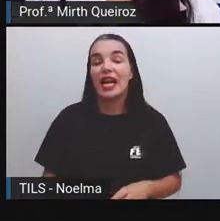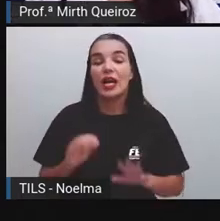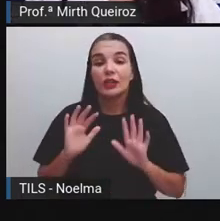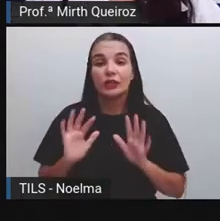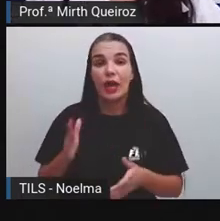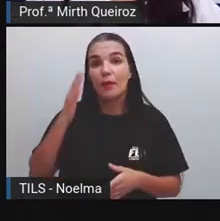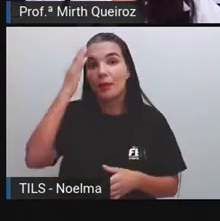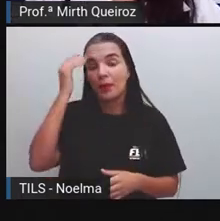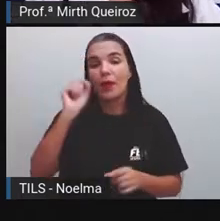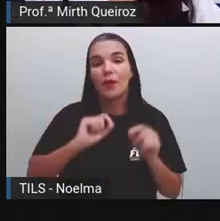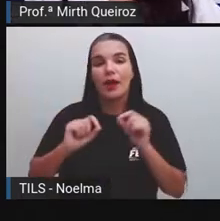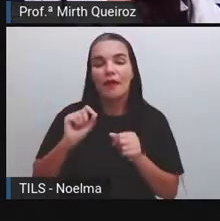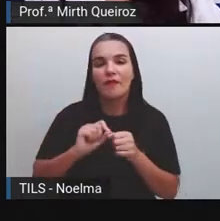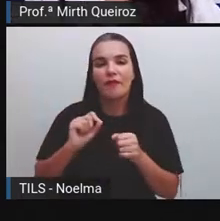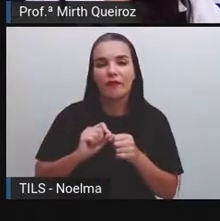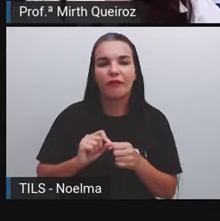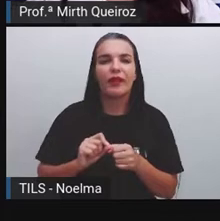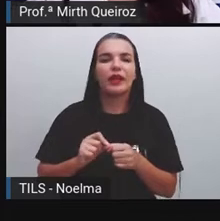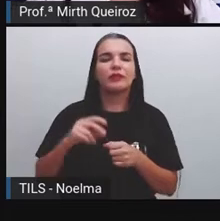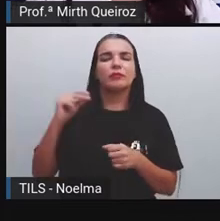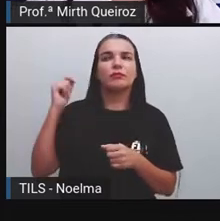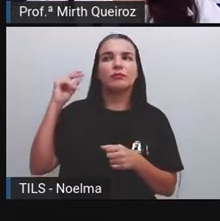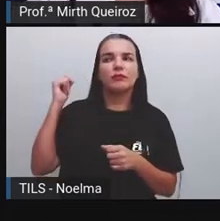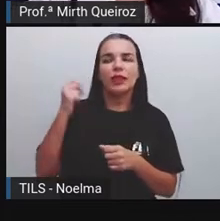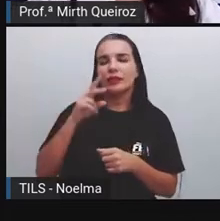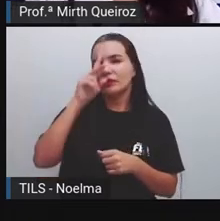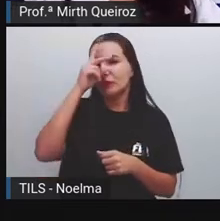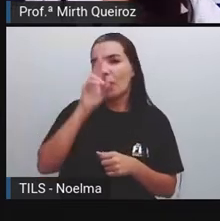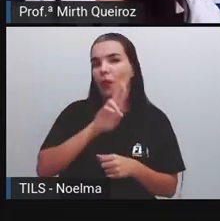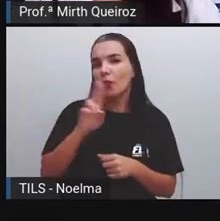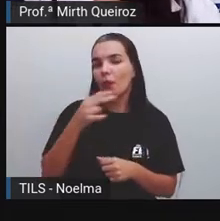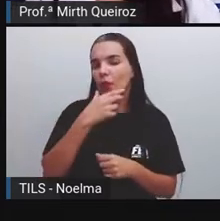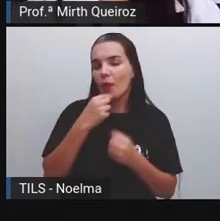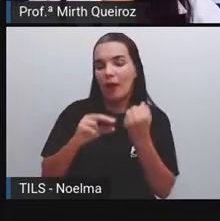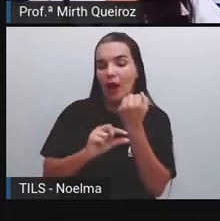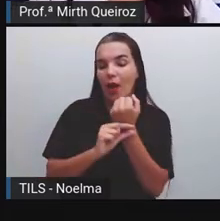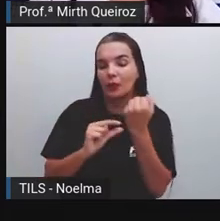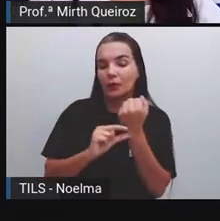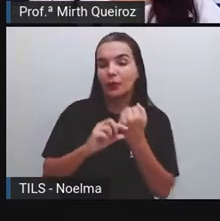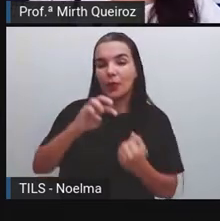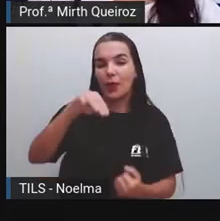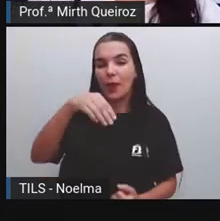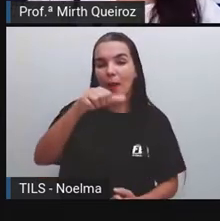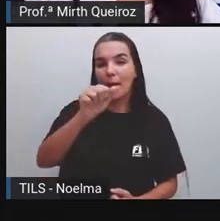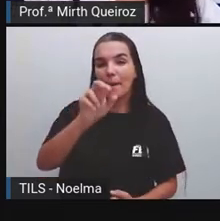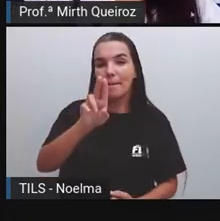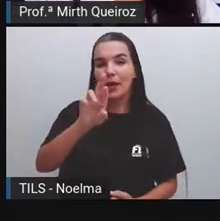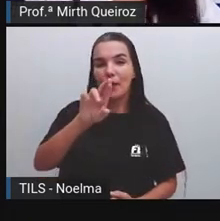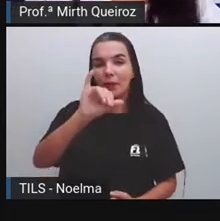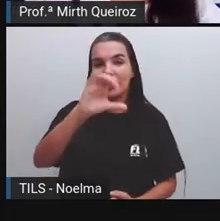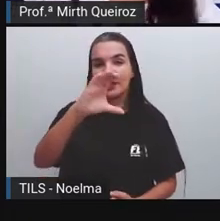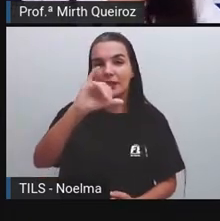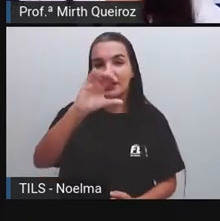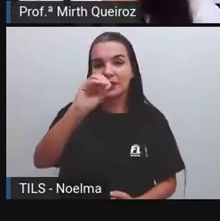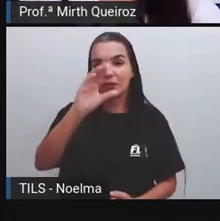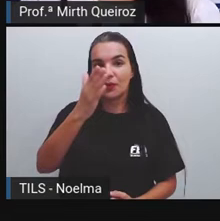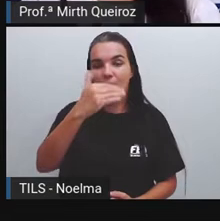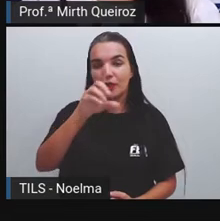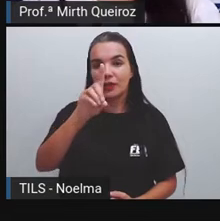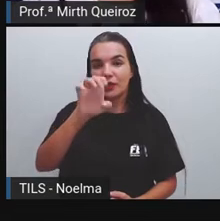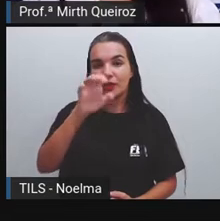ela foi feita, essas histórias em quadrinhos foram feitas por Maurício Souza, né? E ele fez